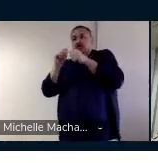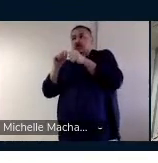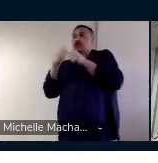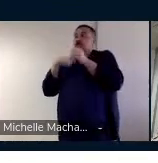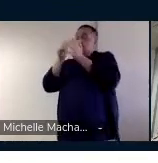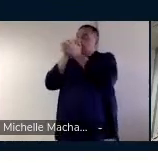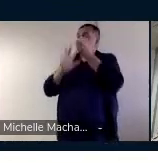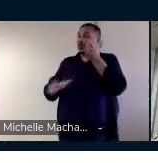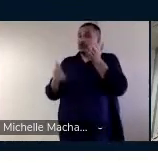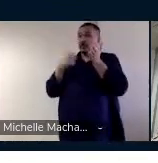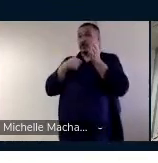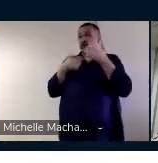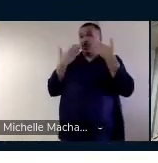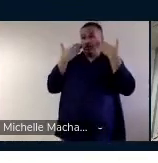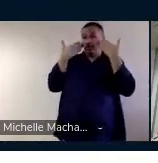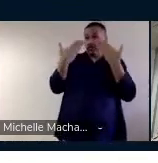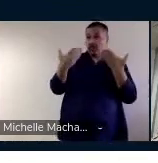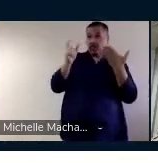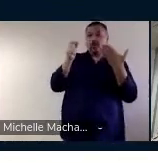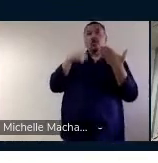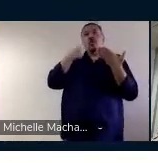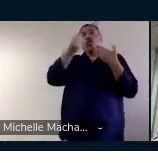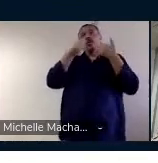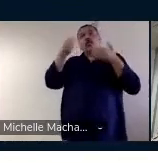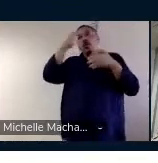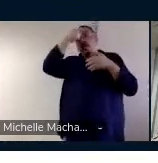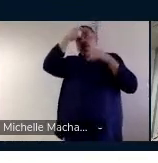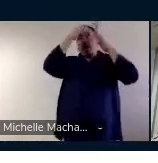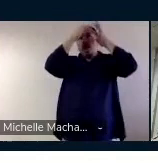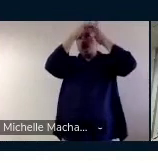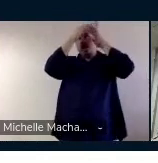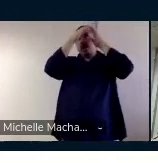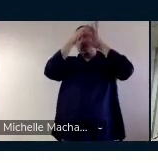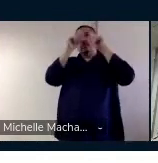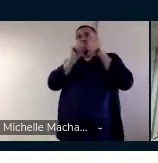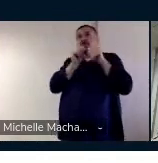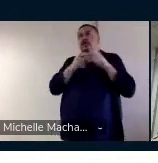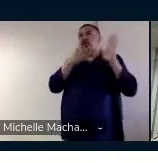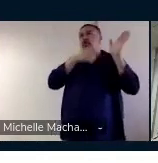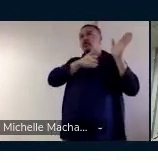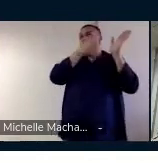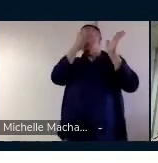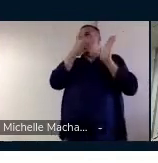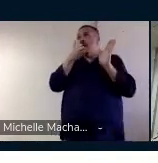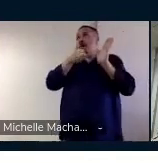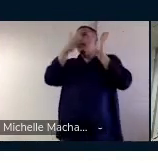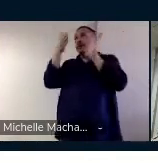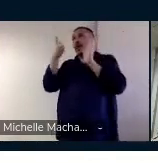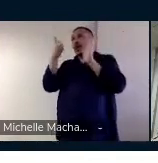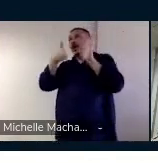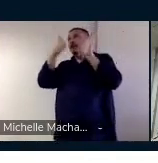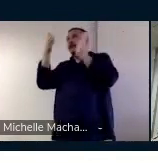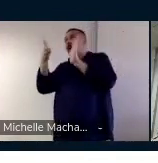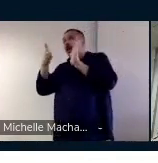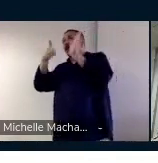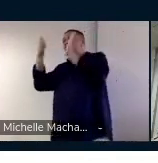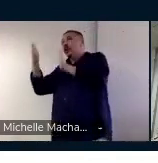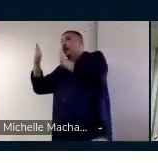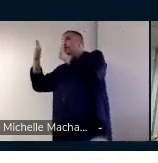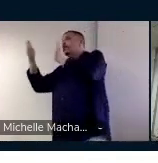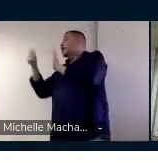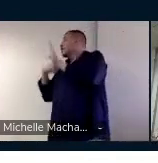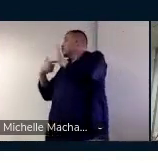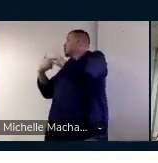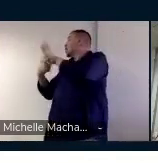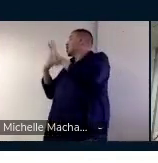Então, ele faz uma demonstração do raciocínio que ele está seguindo e das etapas que ele está seguindo para conseguir resolver aquela